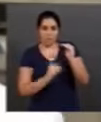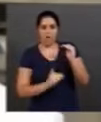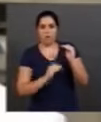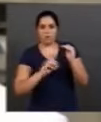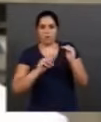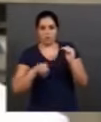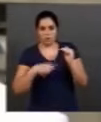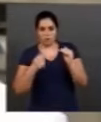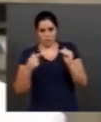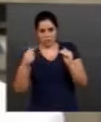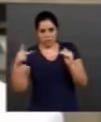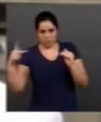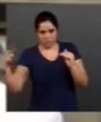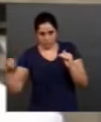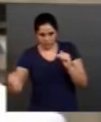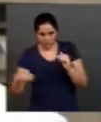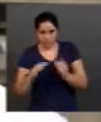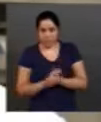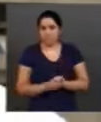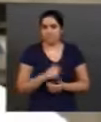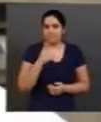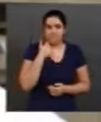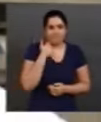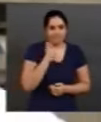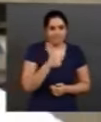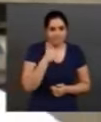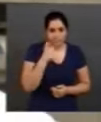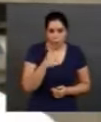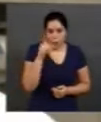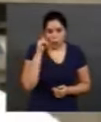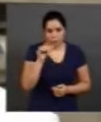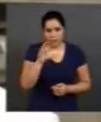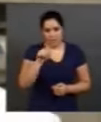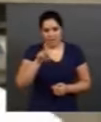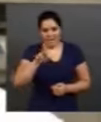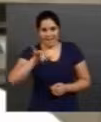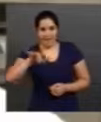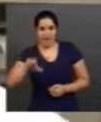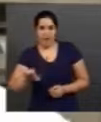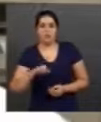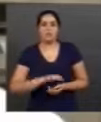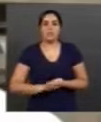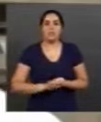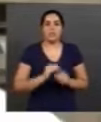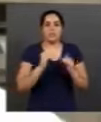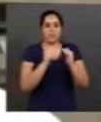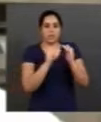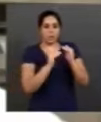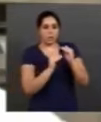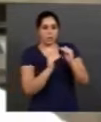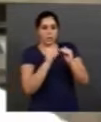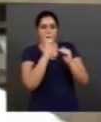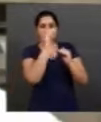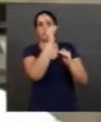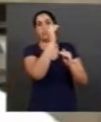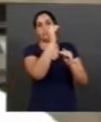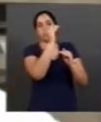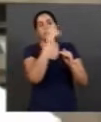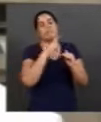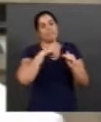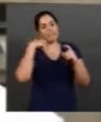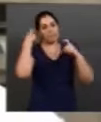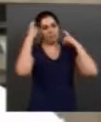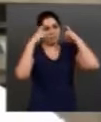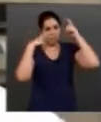não consegue fazer a proteção contra a cárie e acima de 1,5 também existe uma preocupação